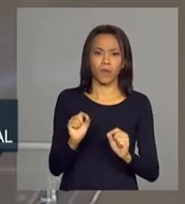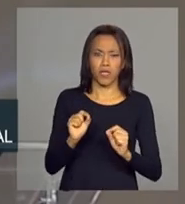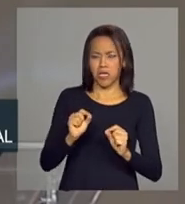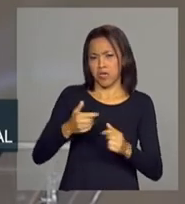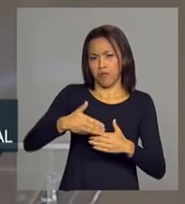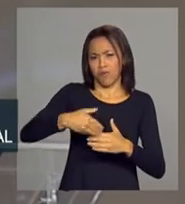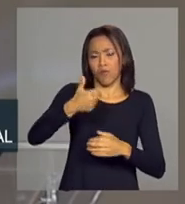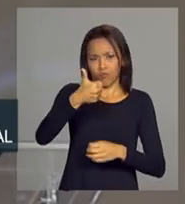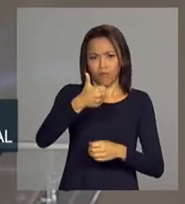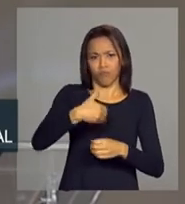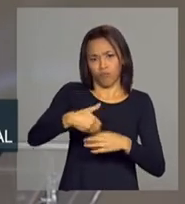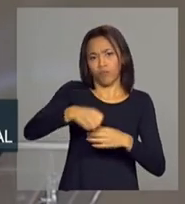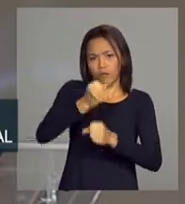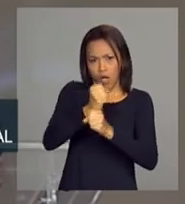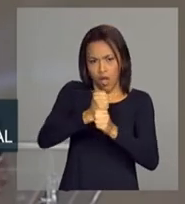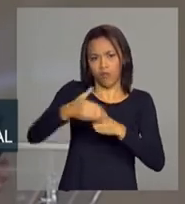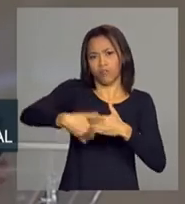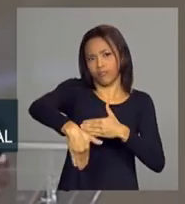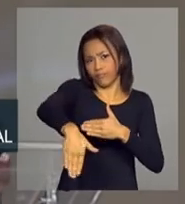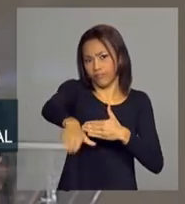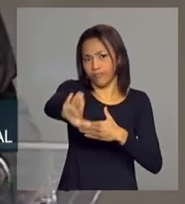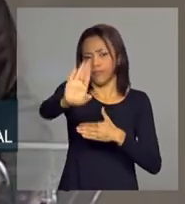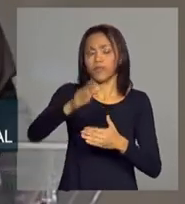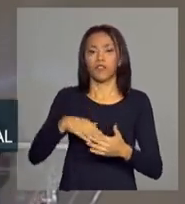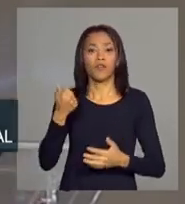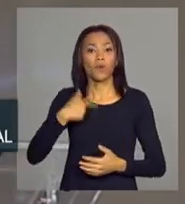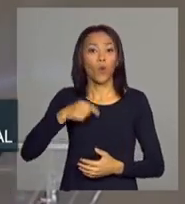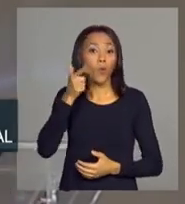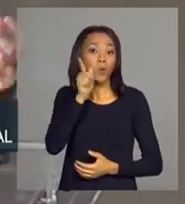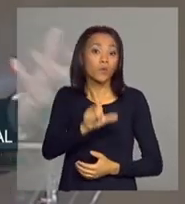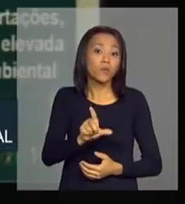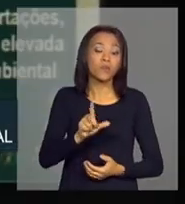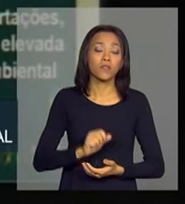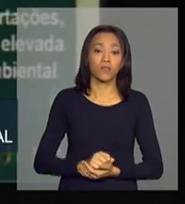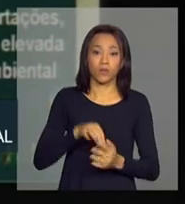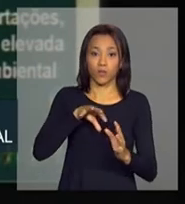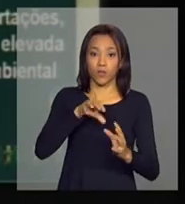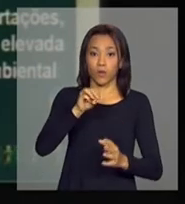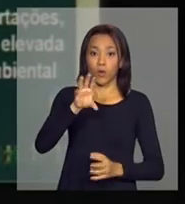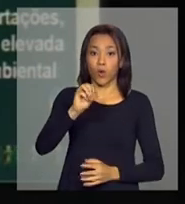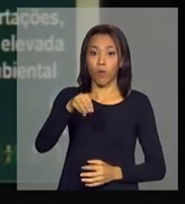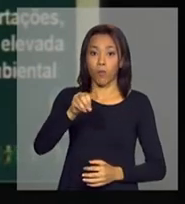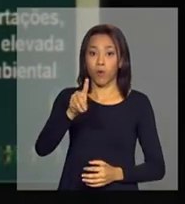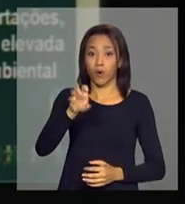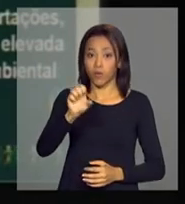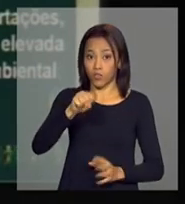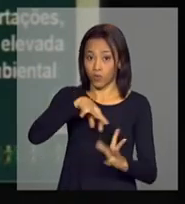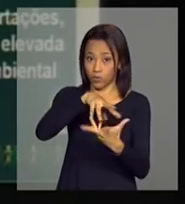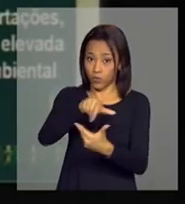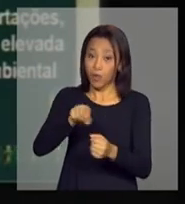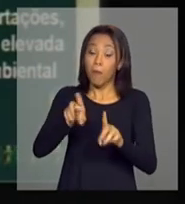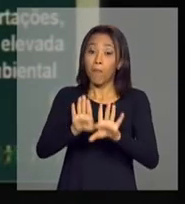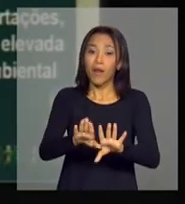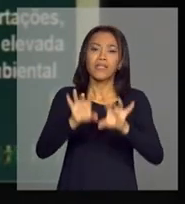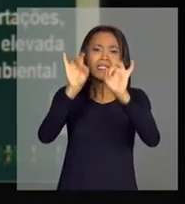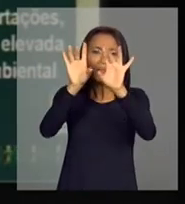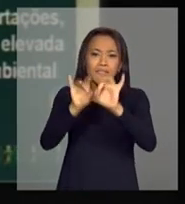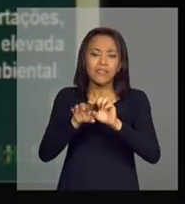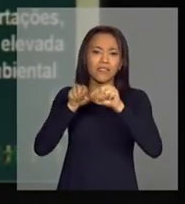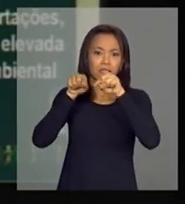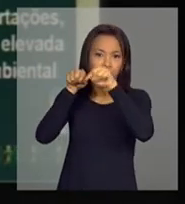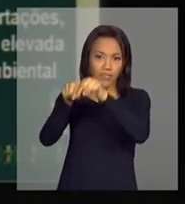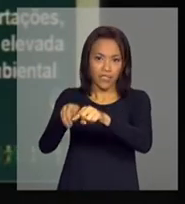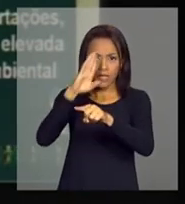próximos anos, ainda demanda importante para commodities no mundo, mas a excessiva especialização nesse